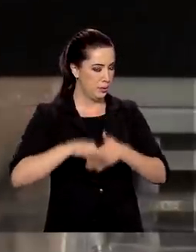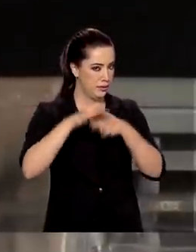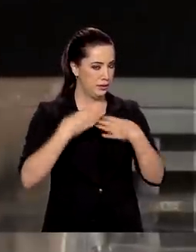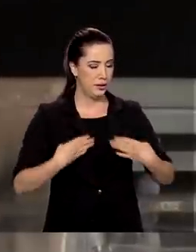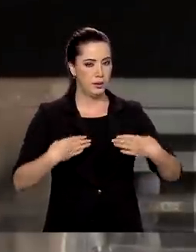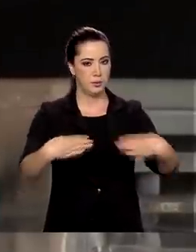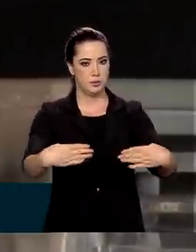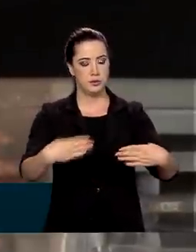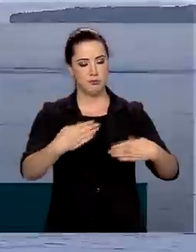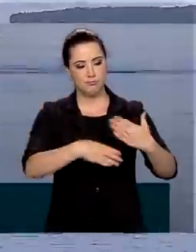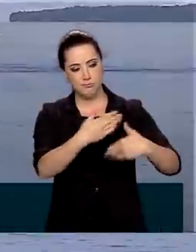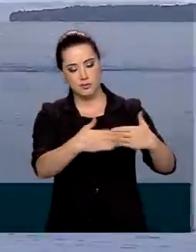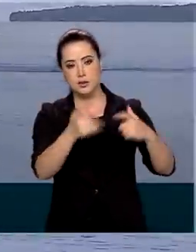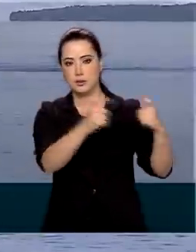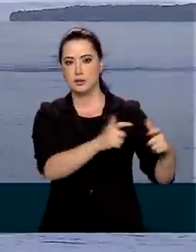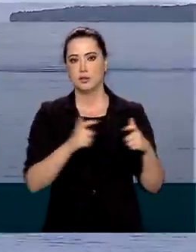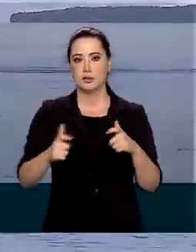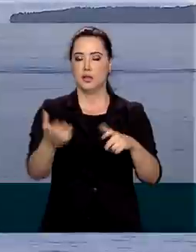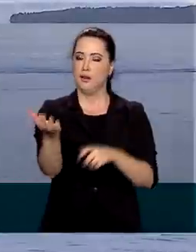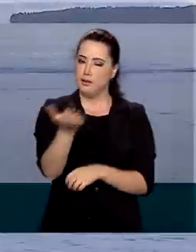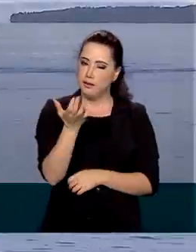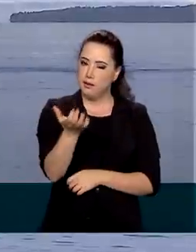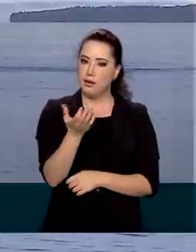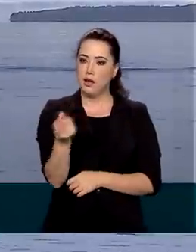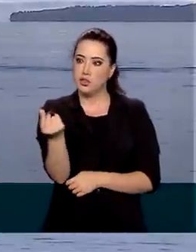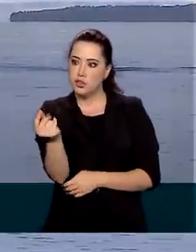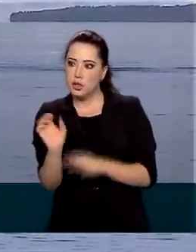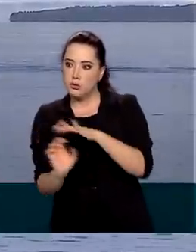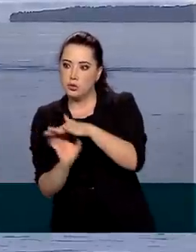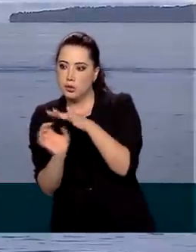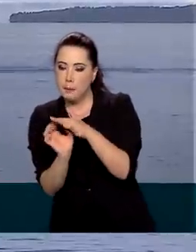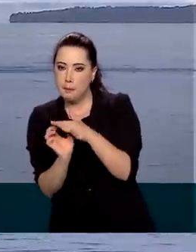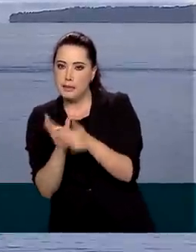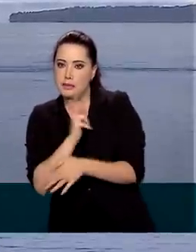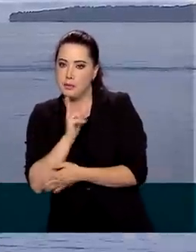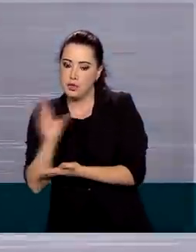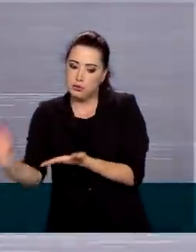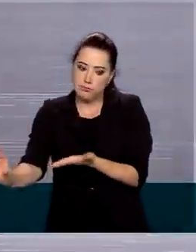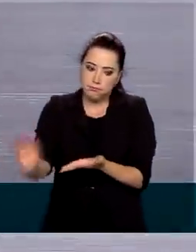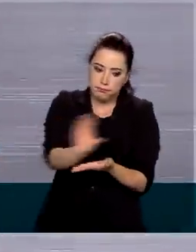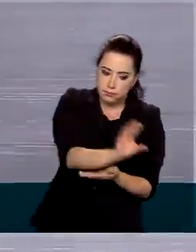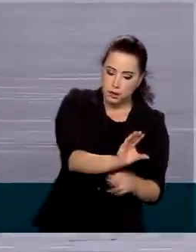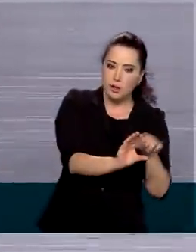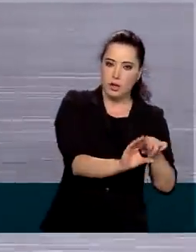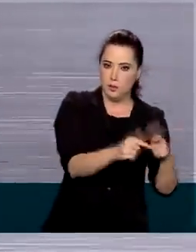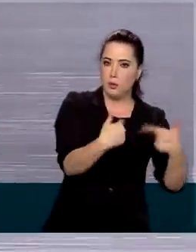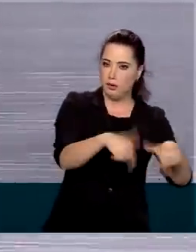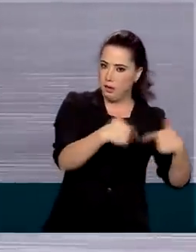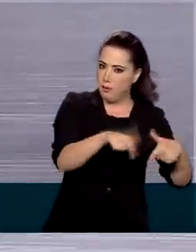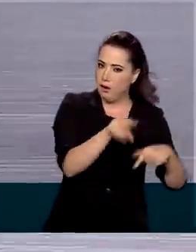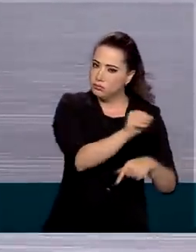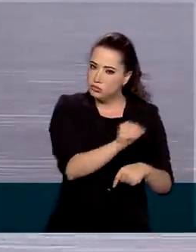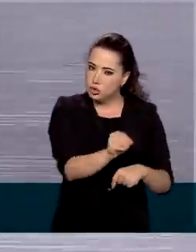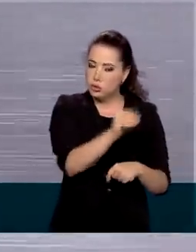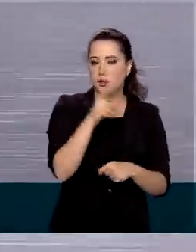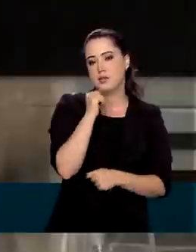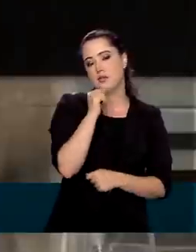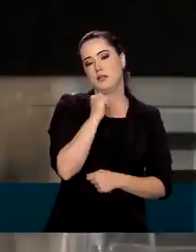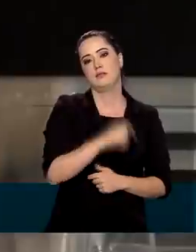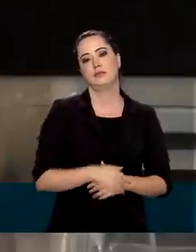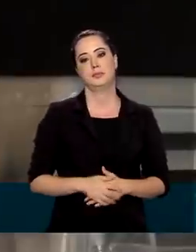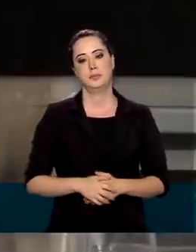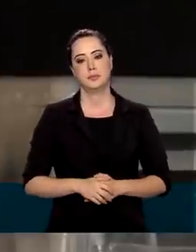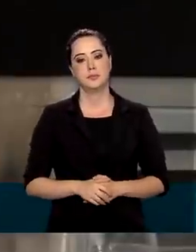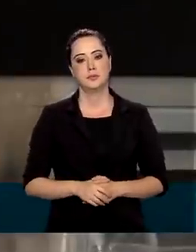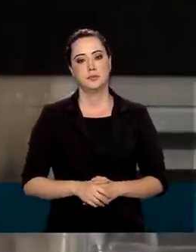do Desenvolvimento Regional e pretende atrair investimentos da iniciativa privada para as ações de preservação das águas.